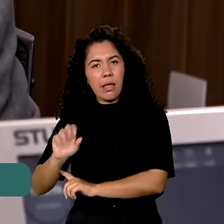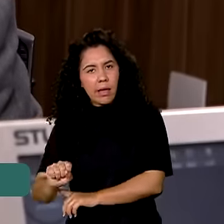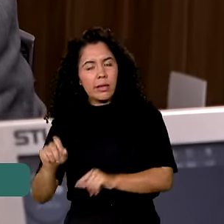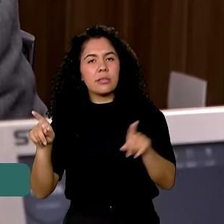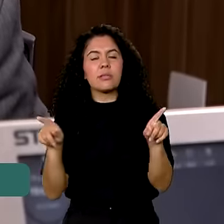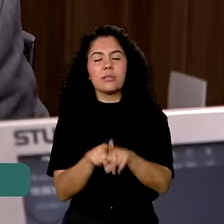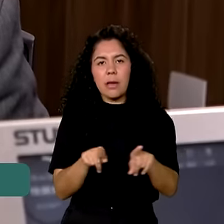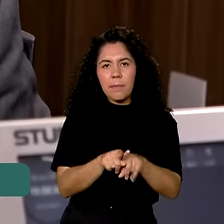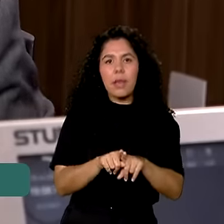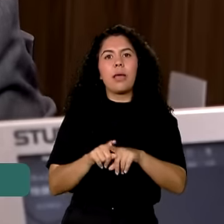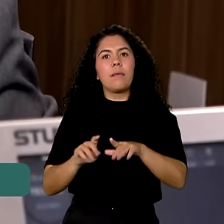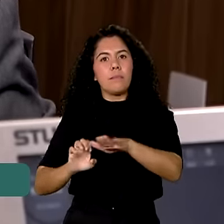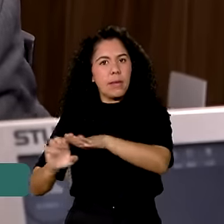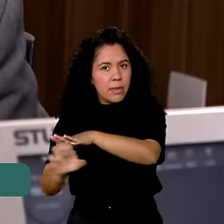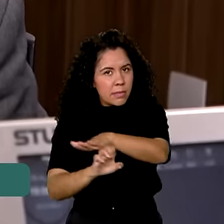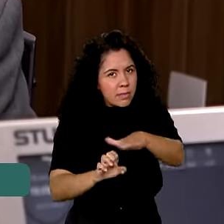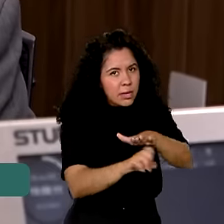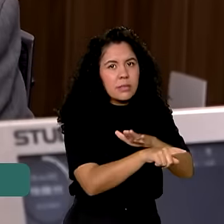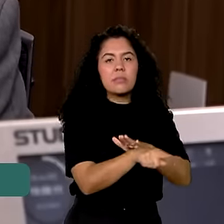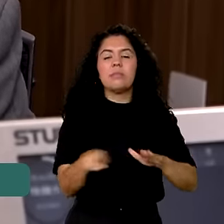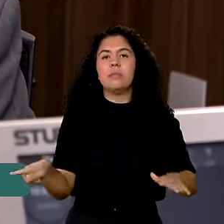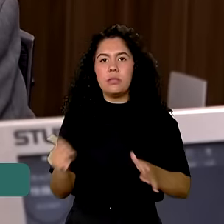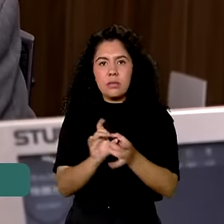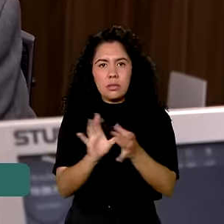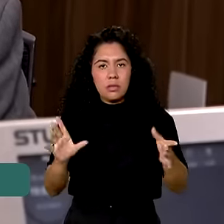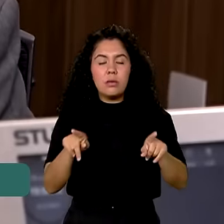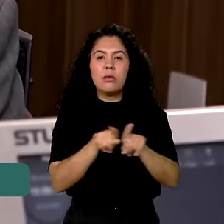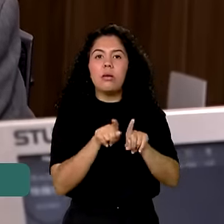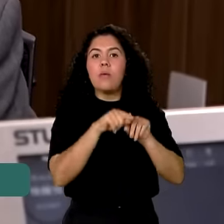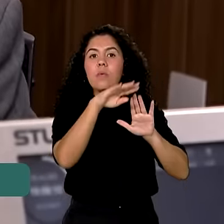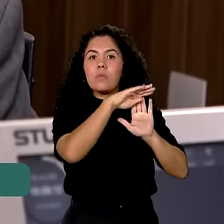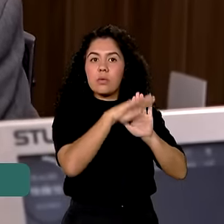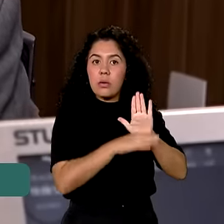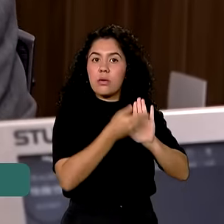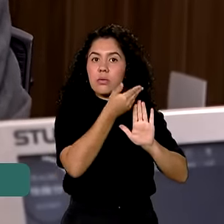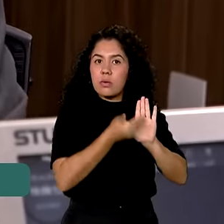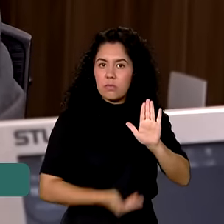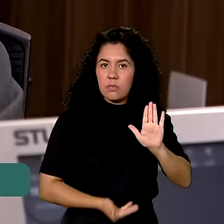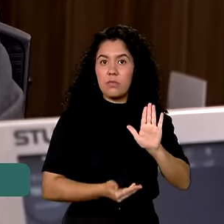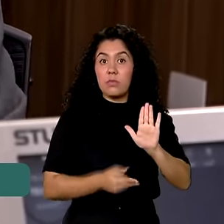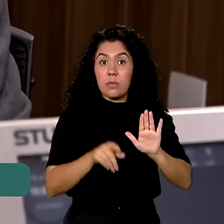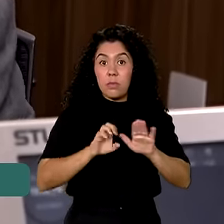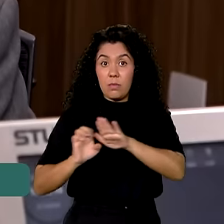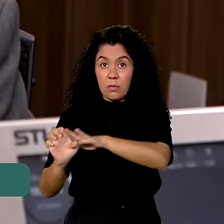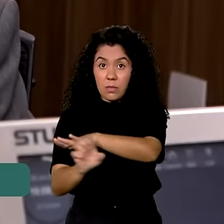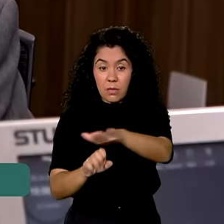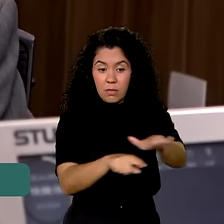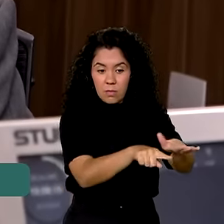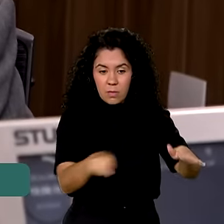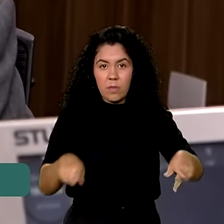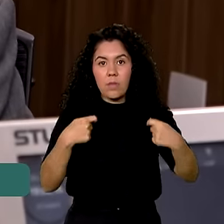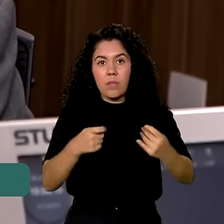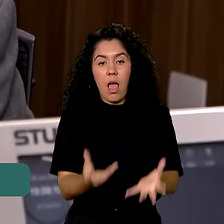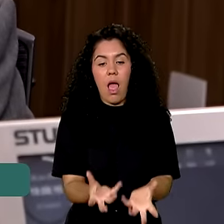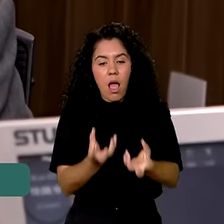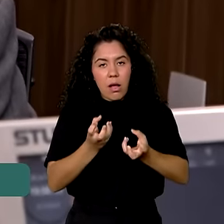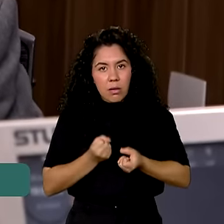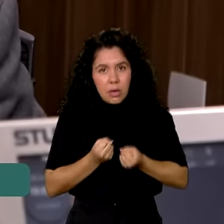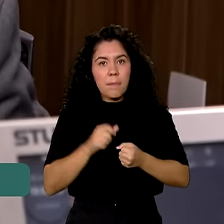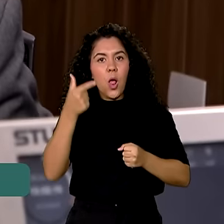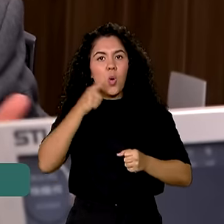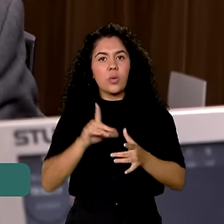empresas e o programa das duas parcelas que a empresa tem que fazer adesão para que seus trabalhadores possam ter essas duas